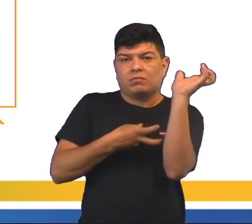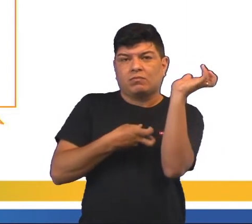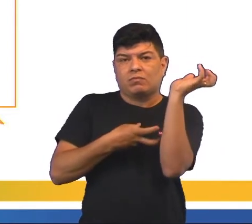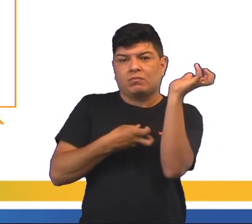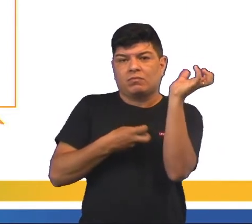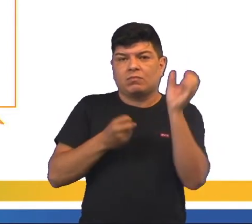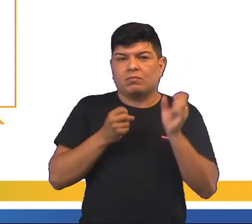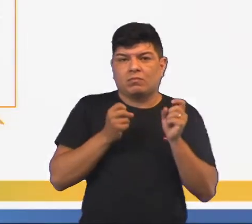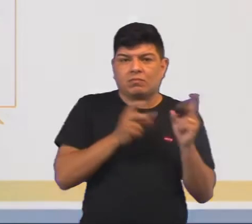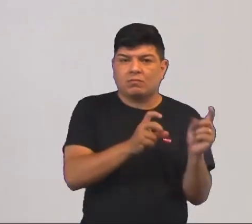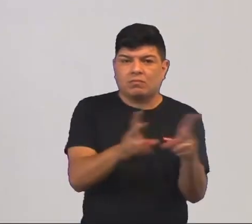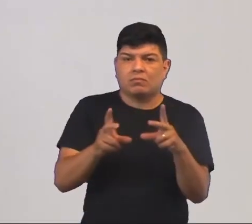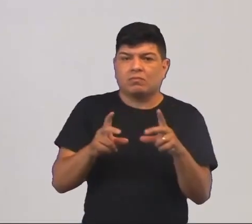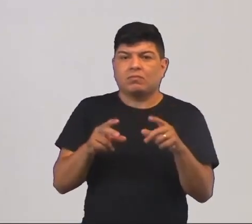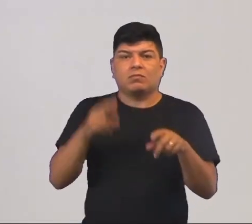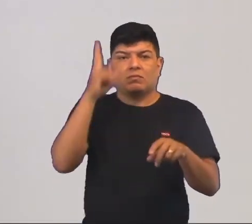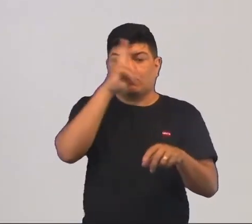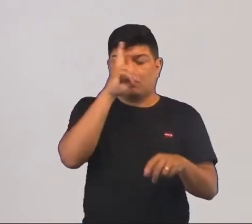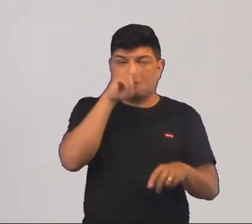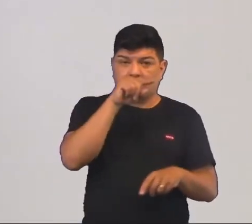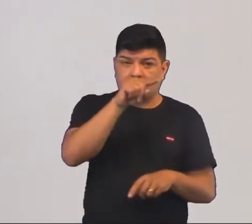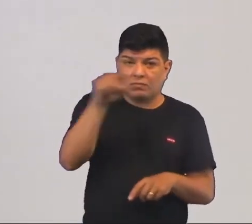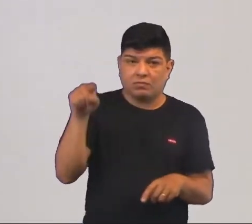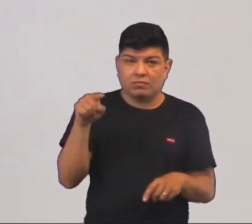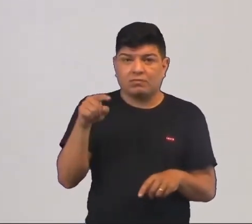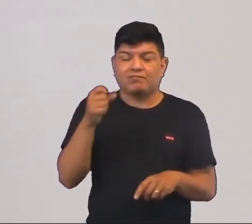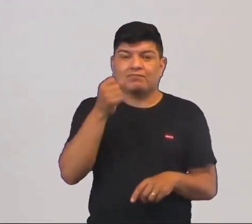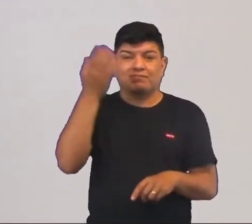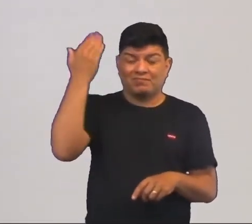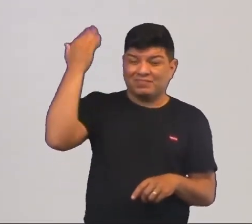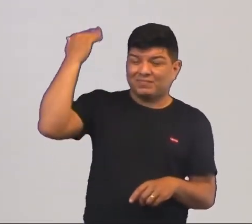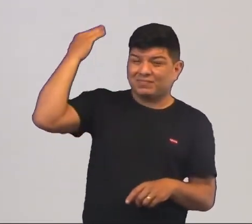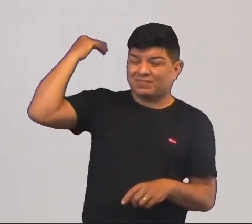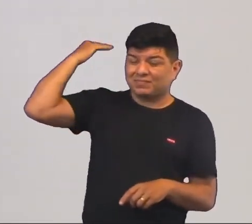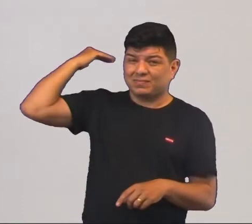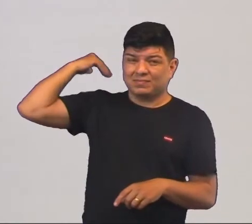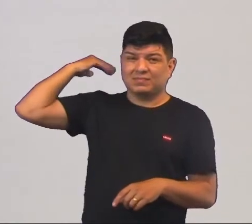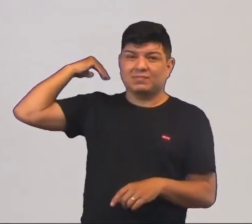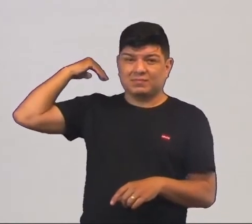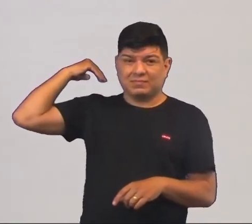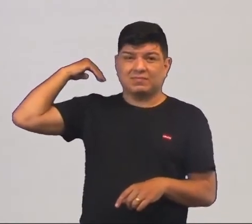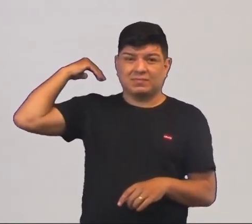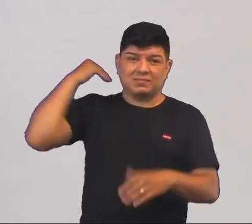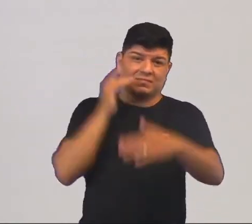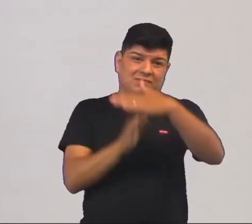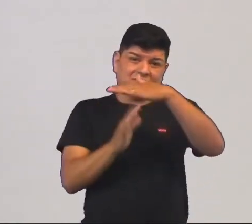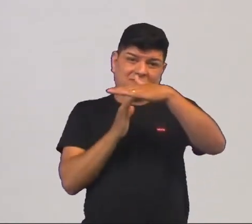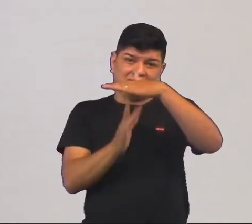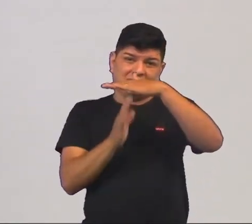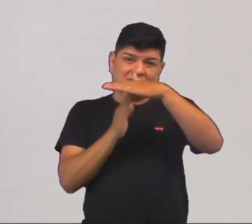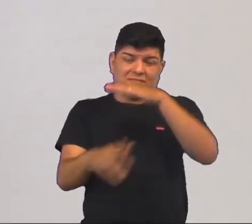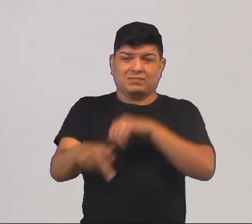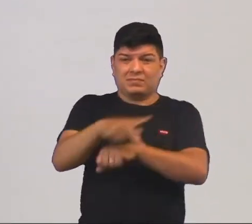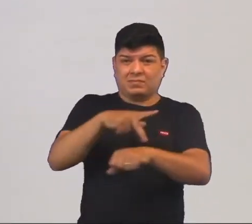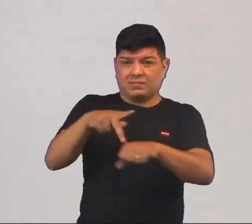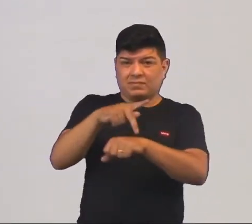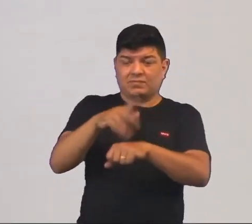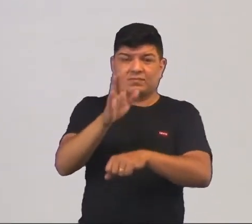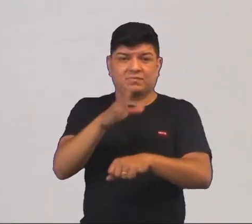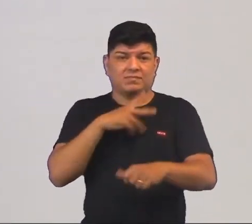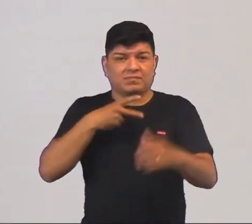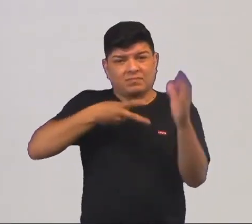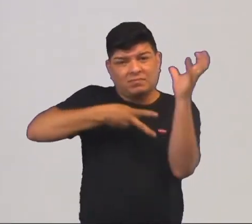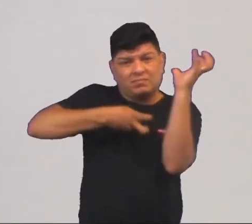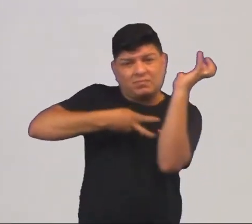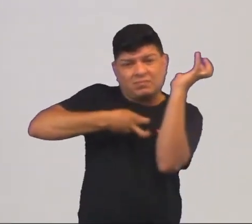exportação de minérios. Lembrando para vocês que isso é antigo. Desde a colonização desses países existe essa